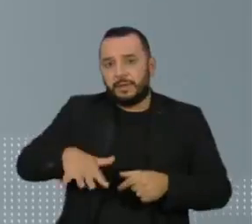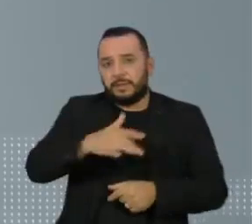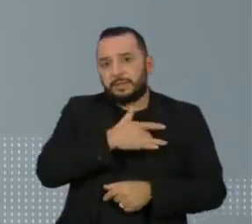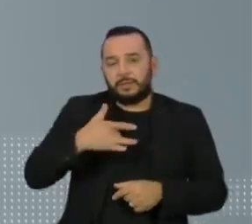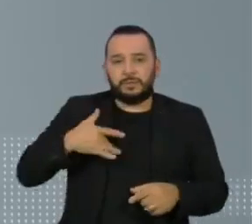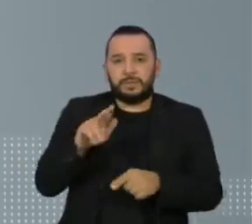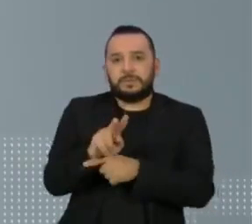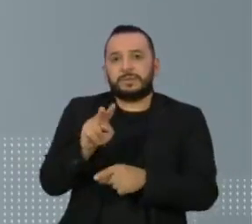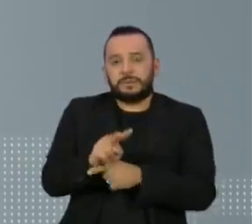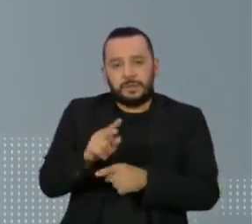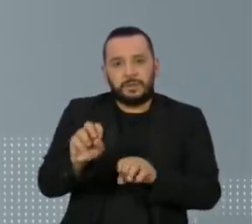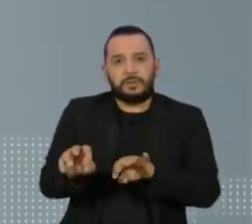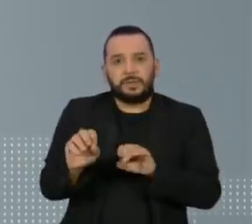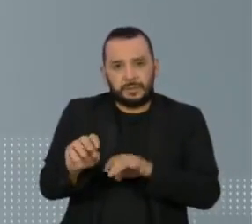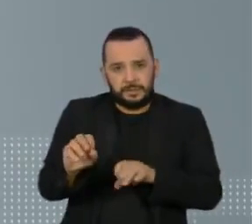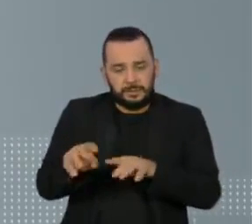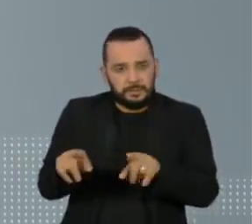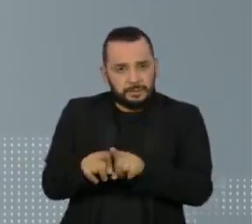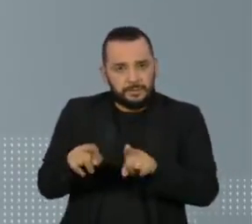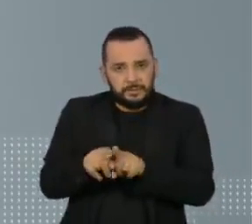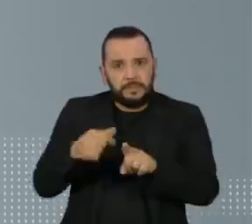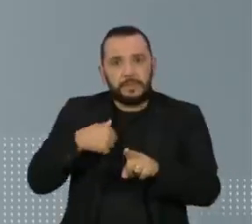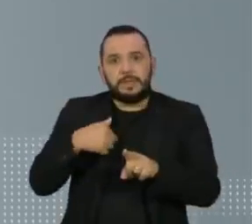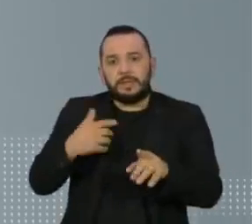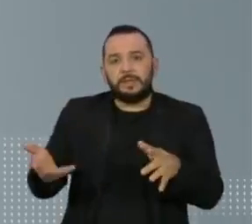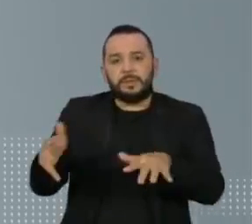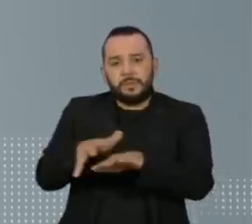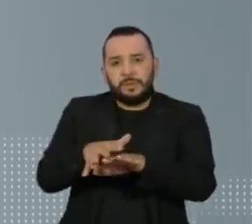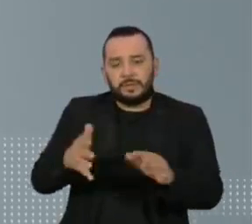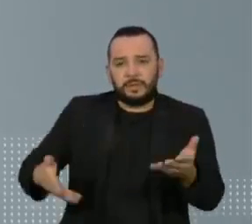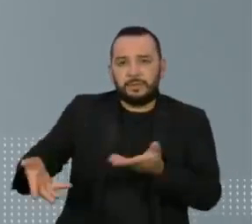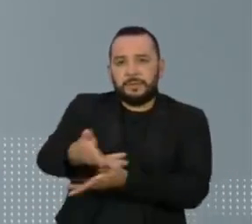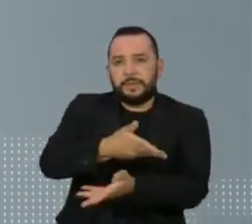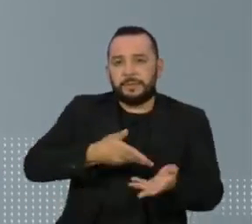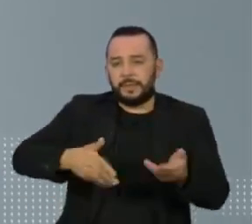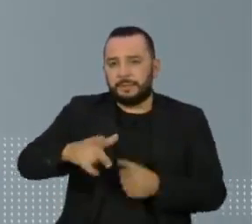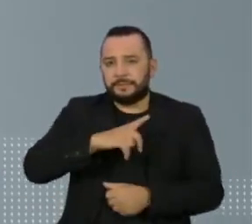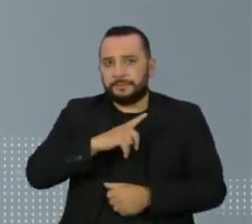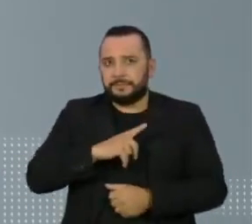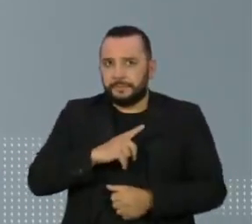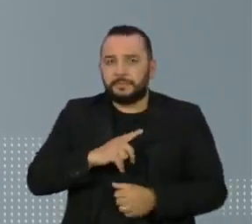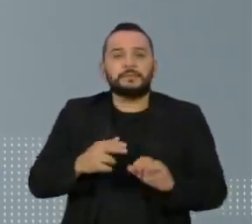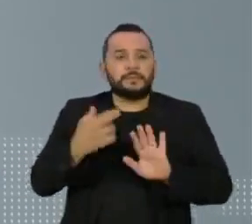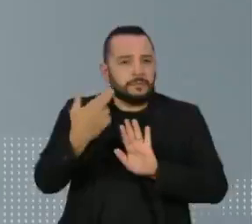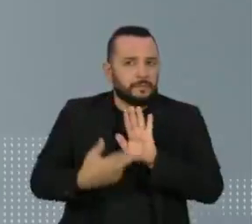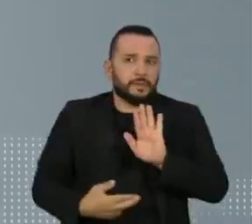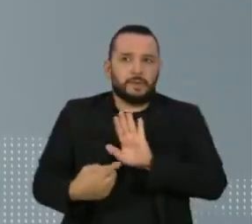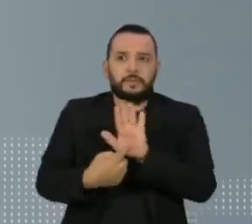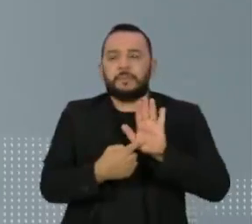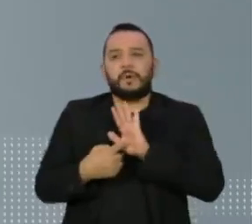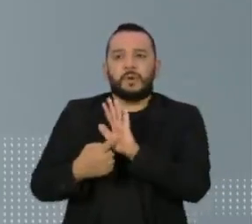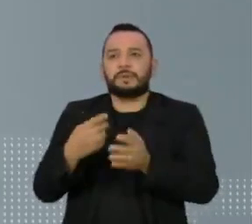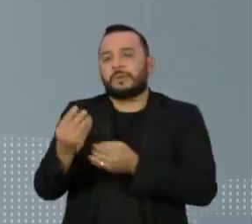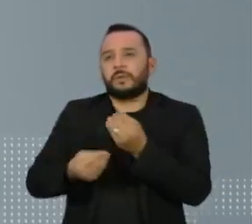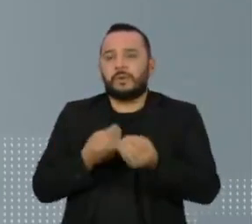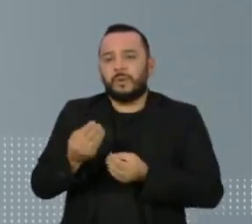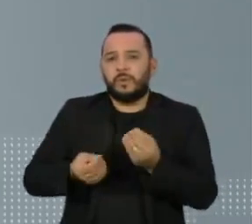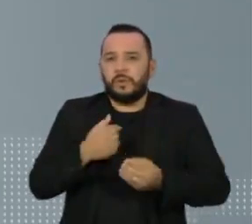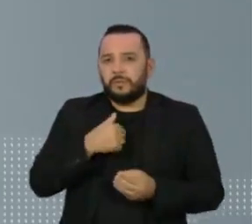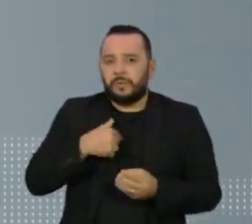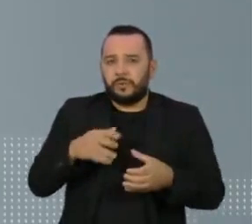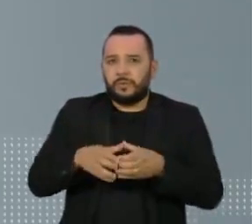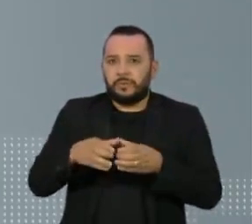proteção, educação e de integração laboral. Além disso, o relatório orienta o fortalecimento de redes de apoio aos